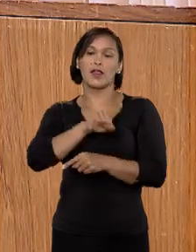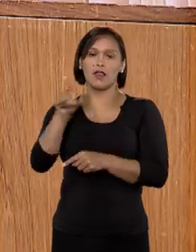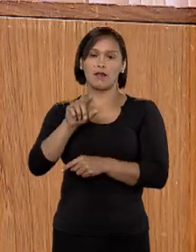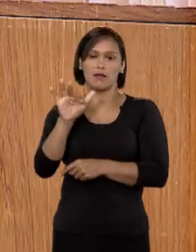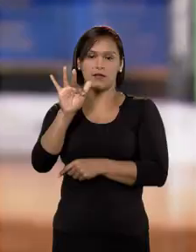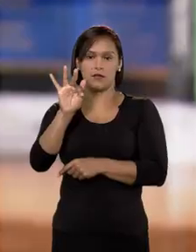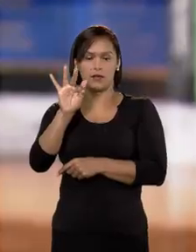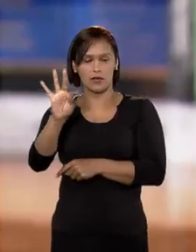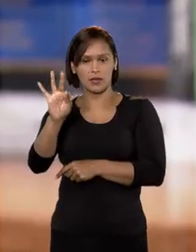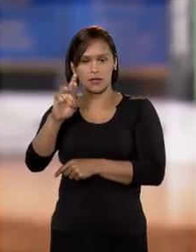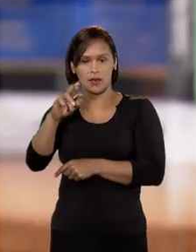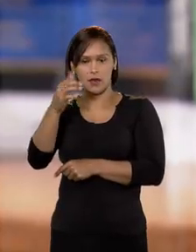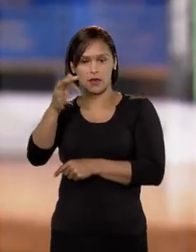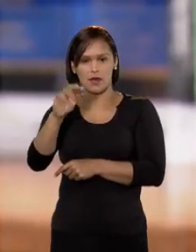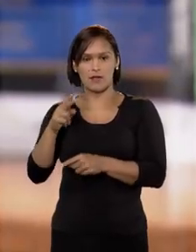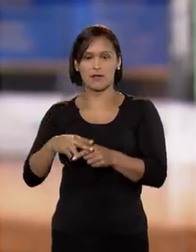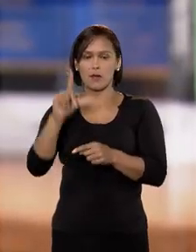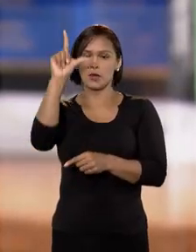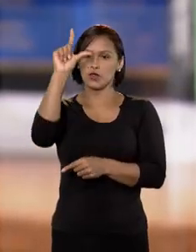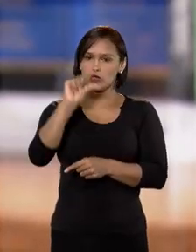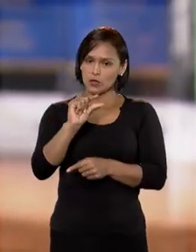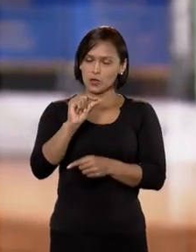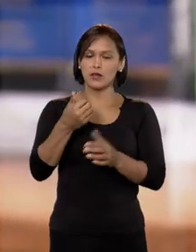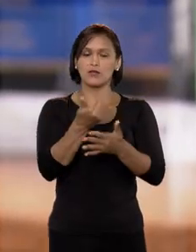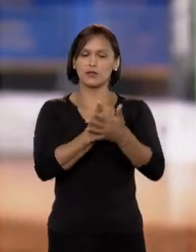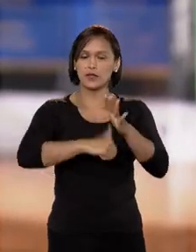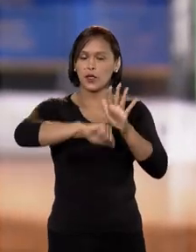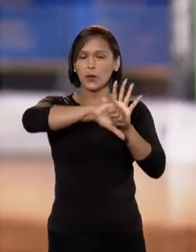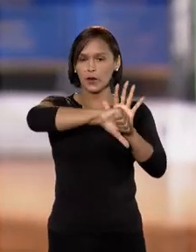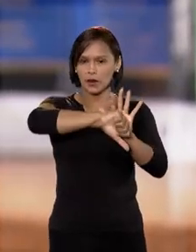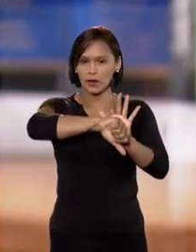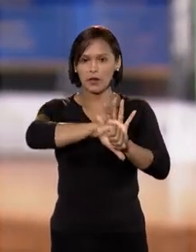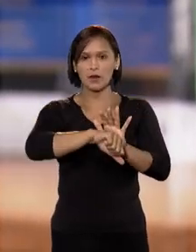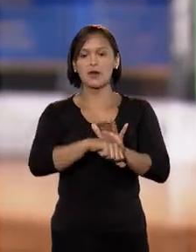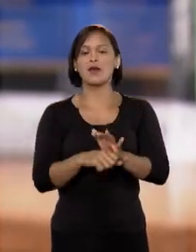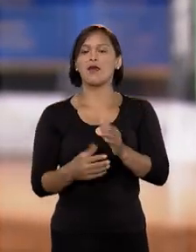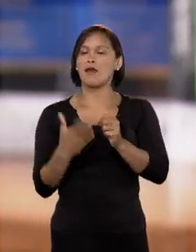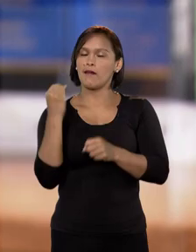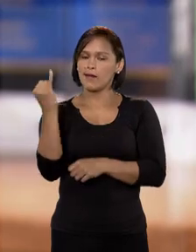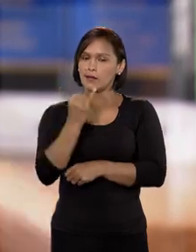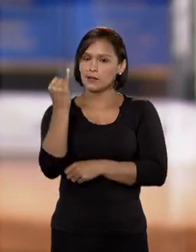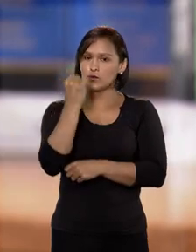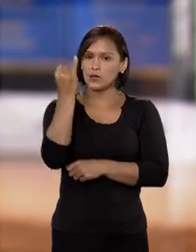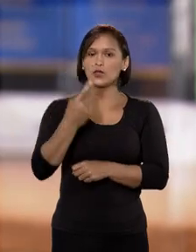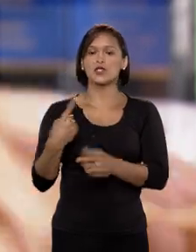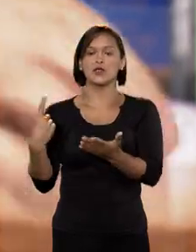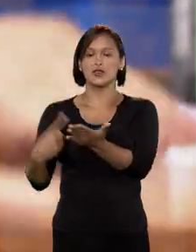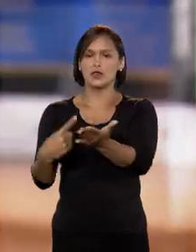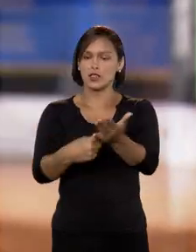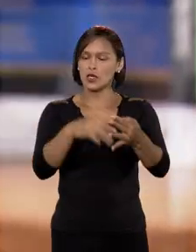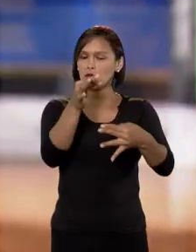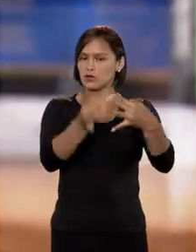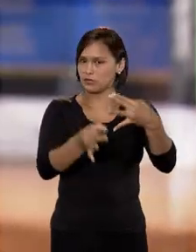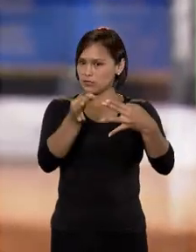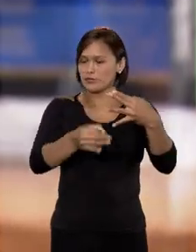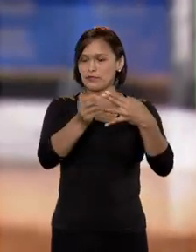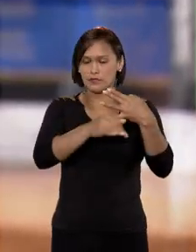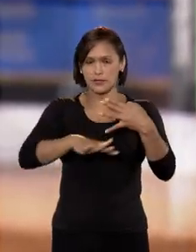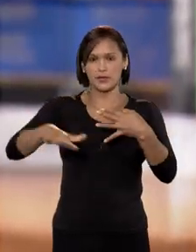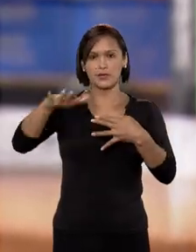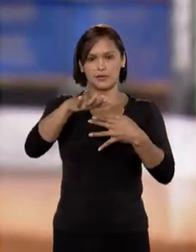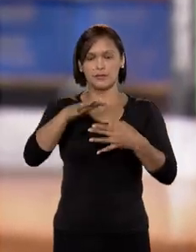TRF-2 quanto à dosimetria da pena pelo crime de corrupção passiva é fundamentado e está de acordo com a